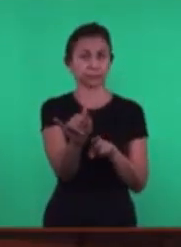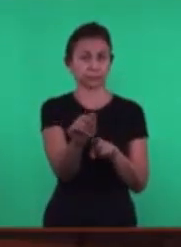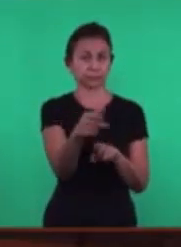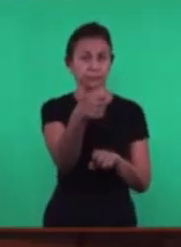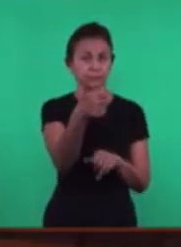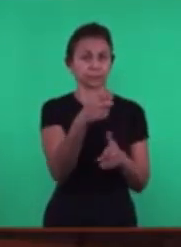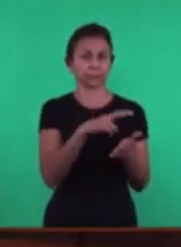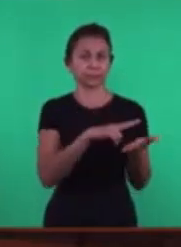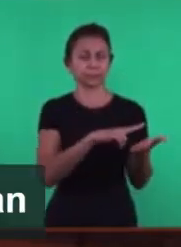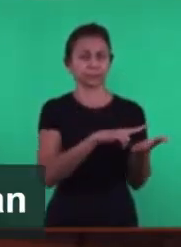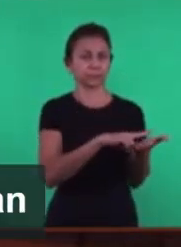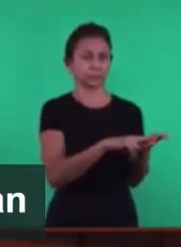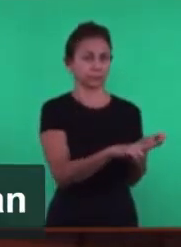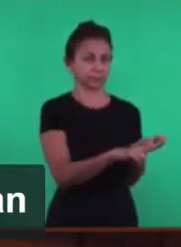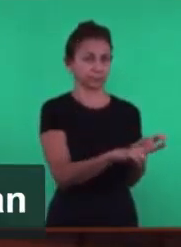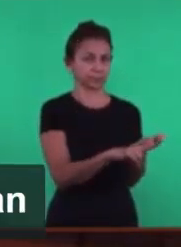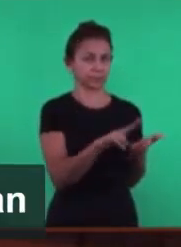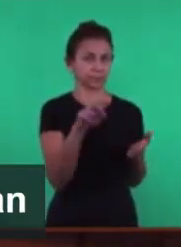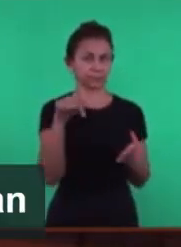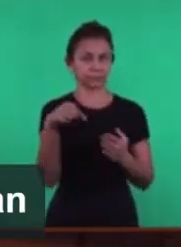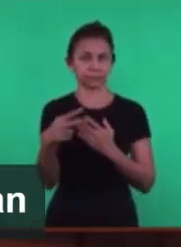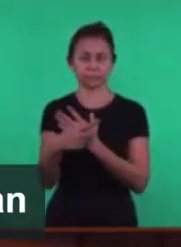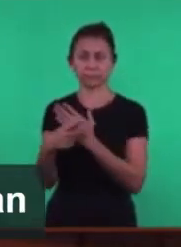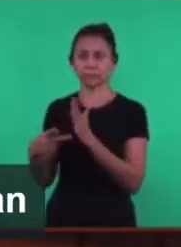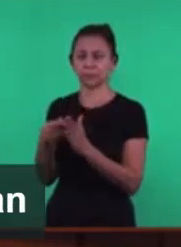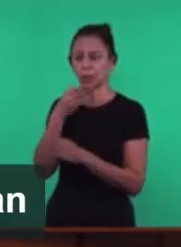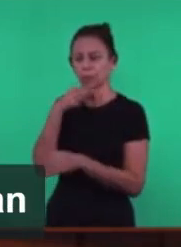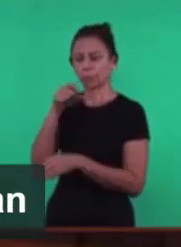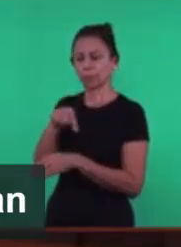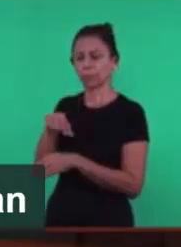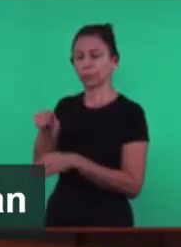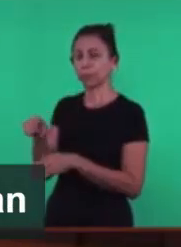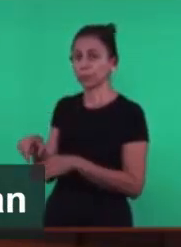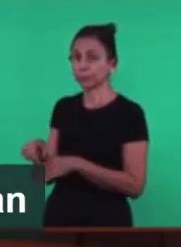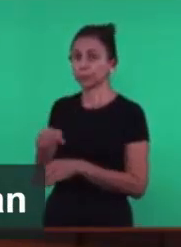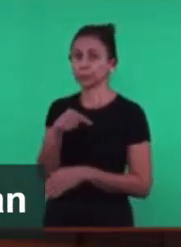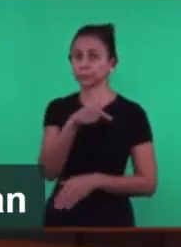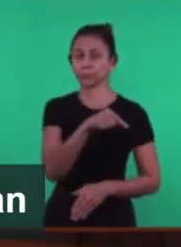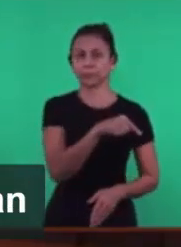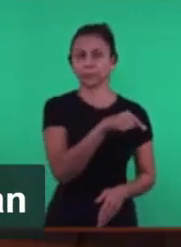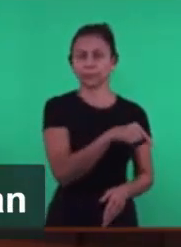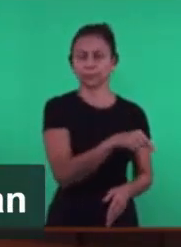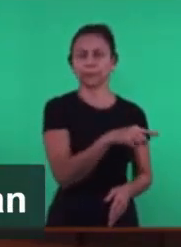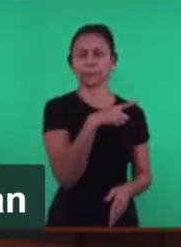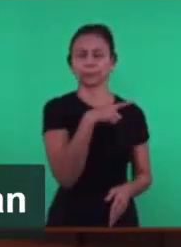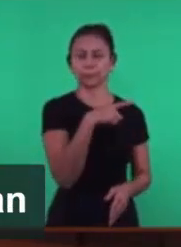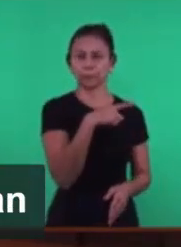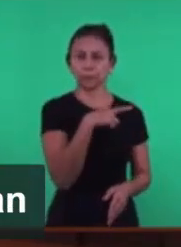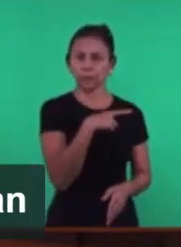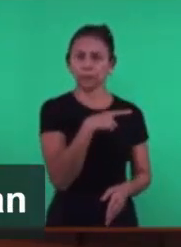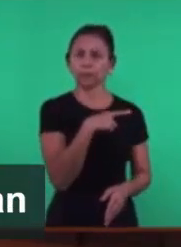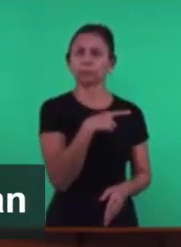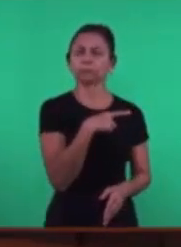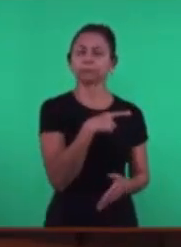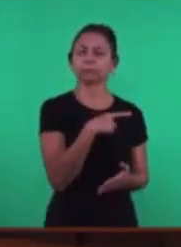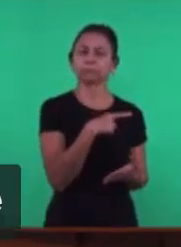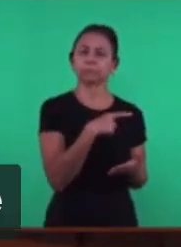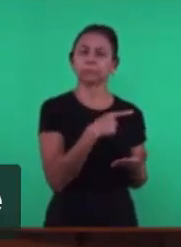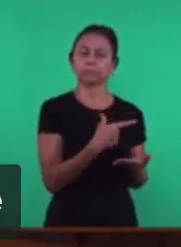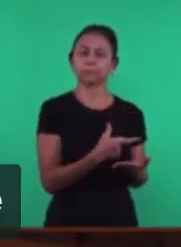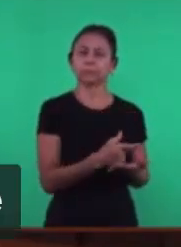Éfeso Com a parábola Do semeador Então na carta Existe Uma